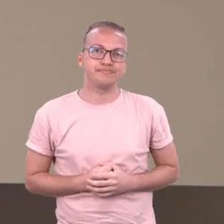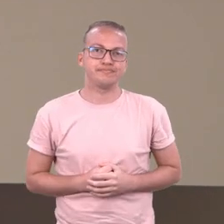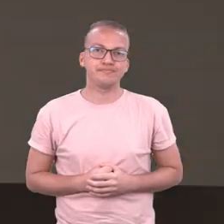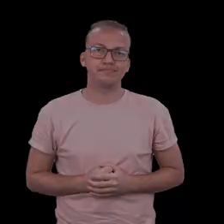Sergipe.